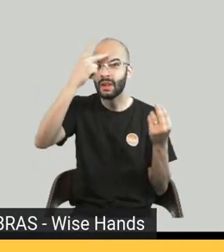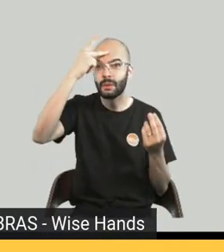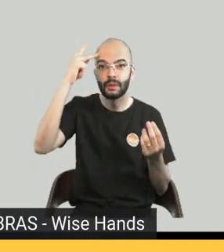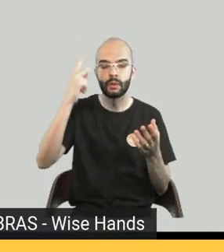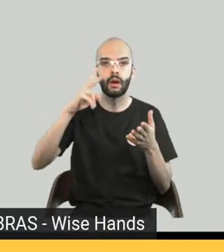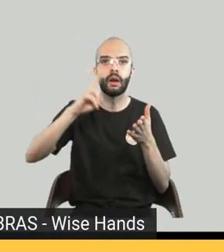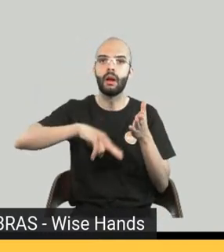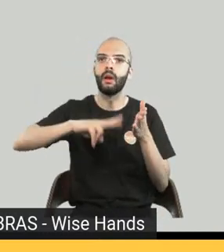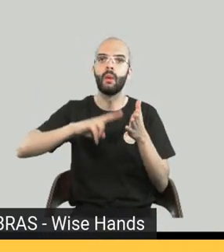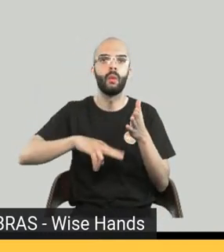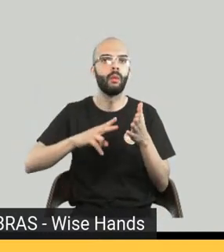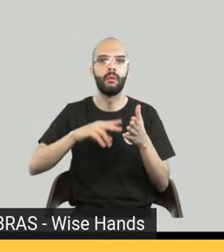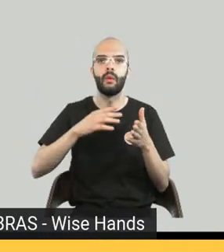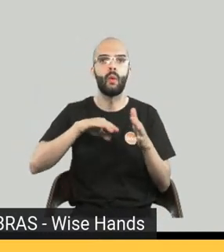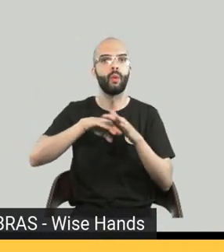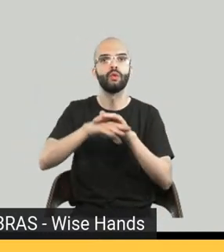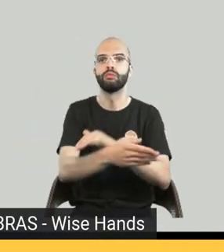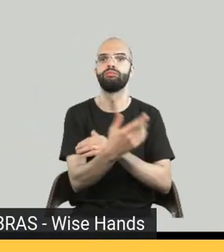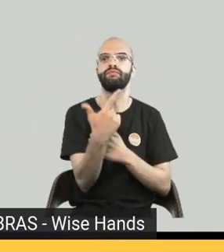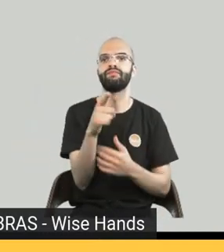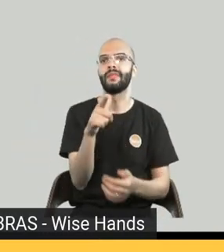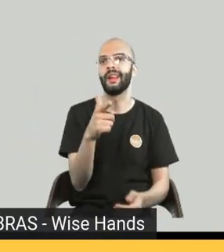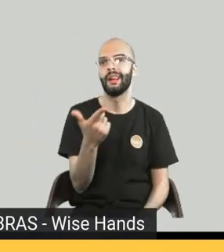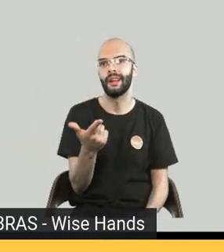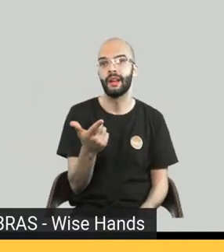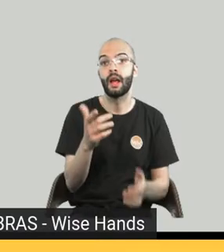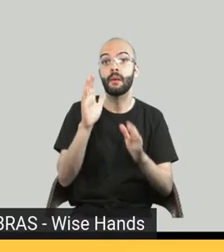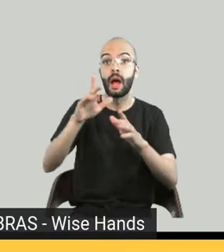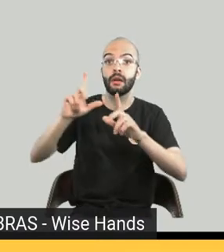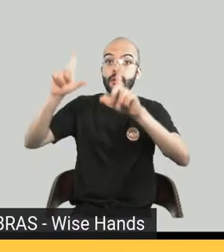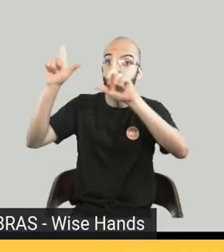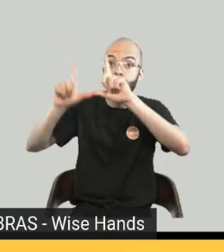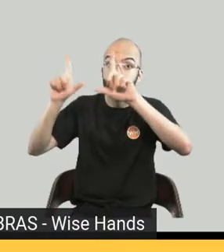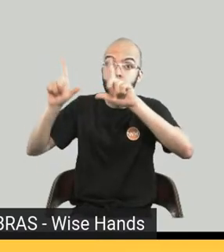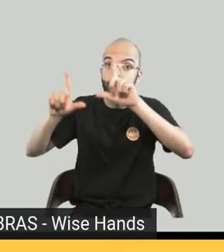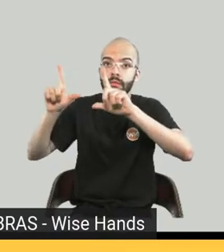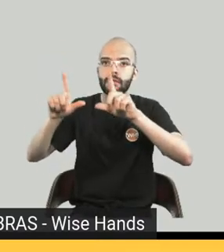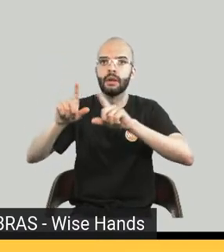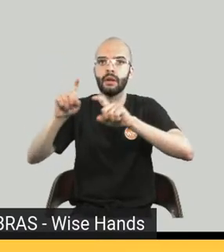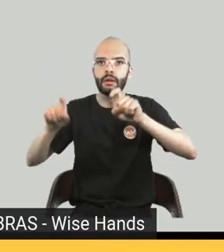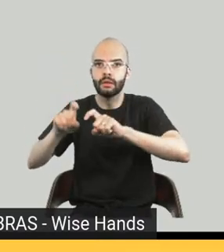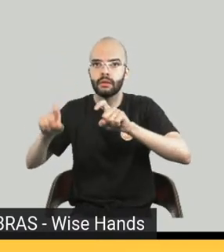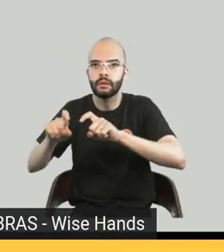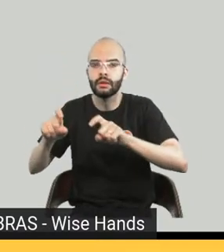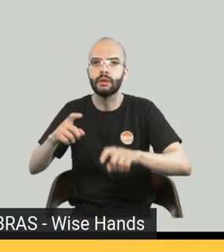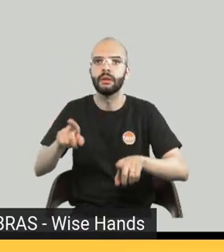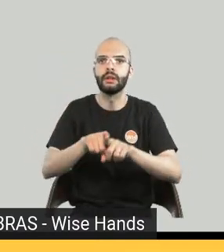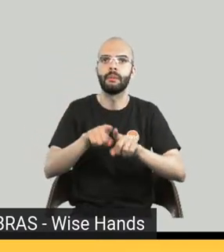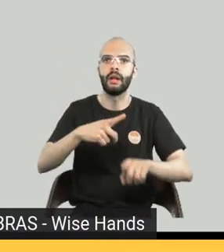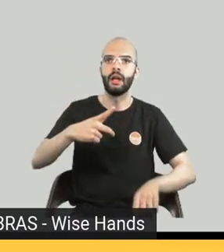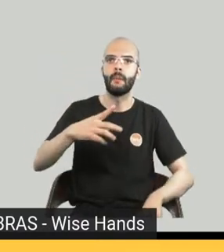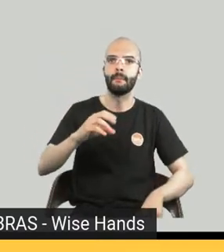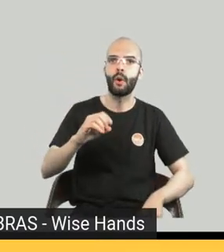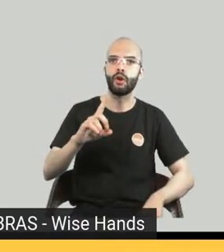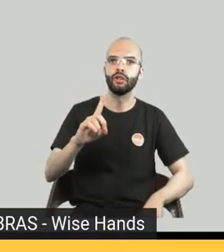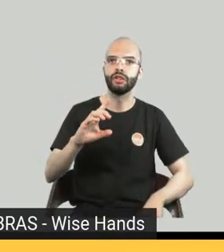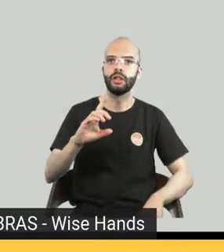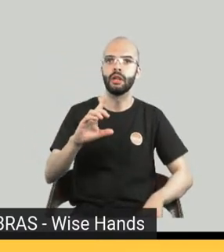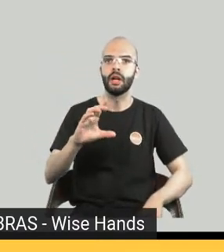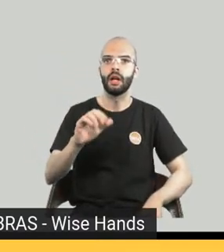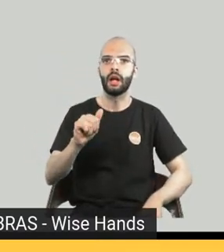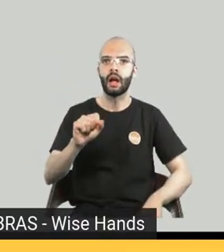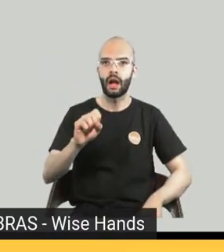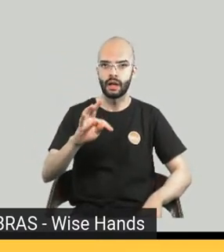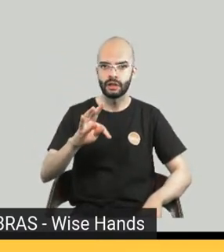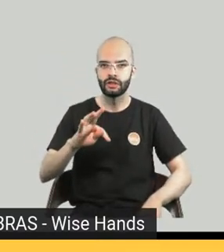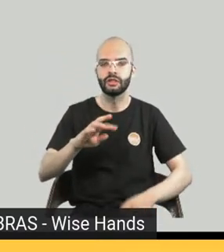consome outros tipos de mídia, inclusive em áudio, como os podcasts, por exemplo. Então, com o audiobook, a gente